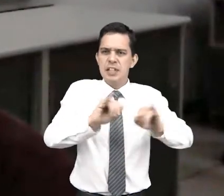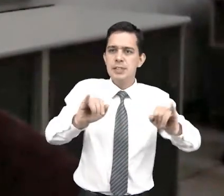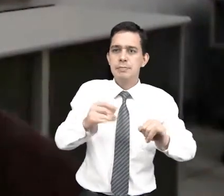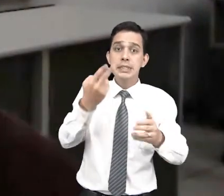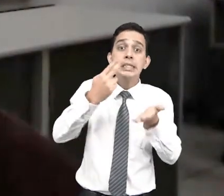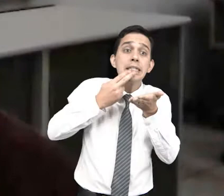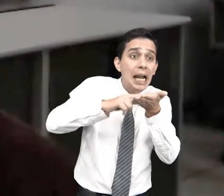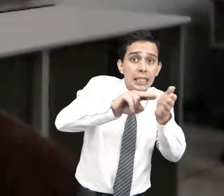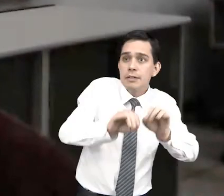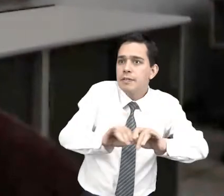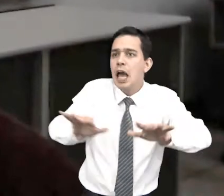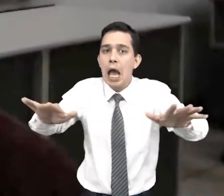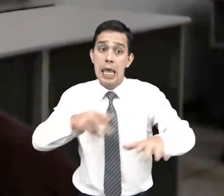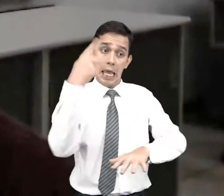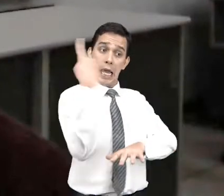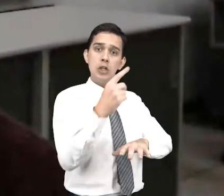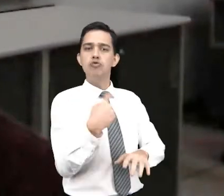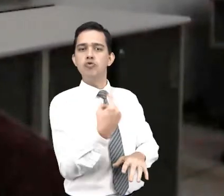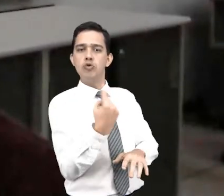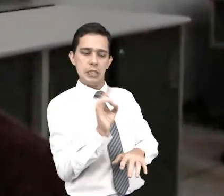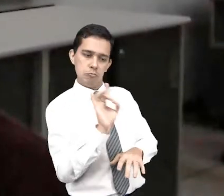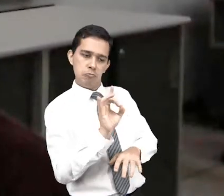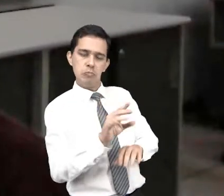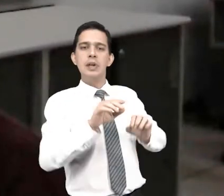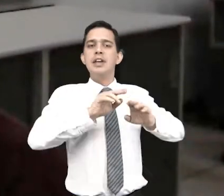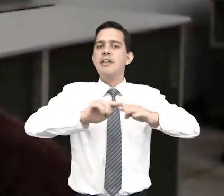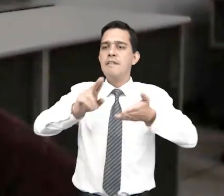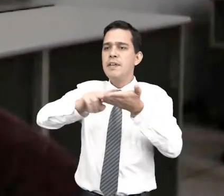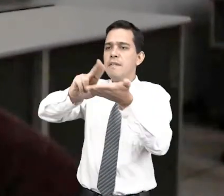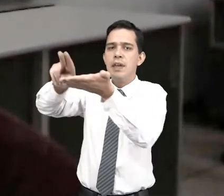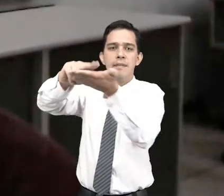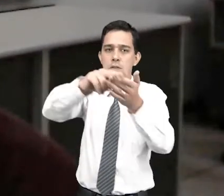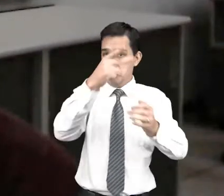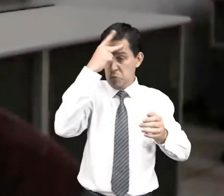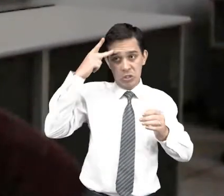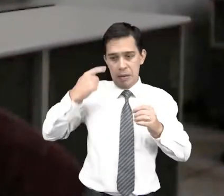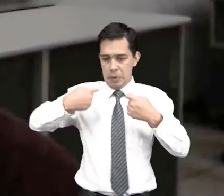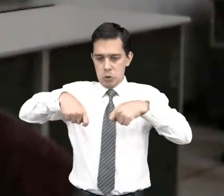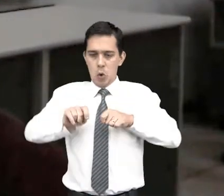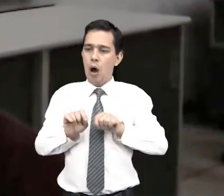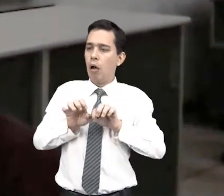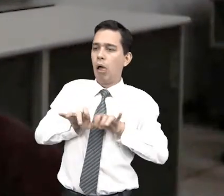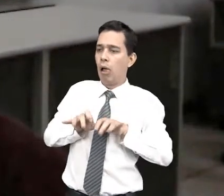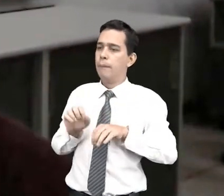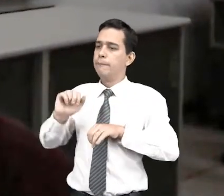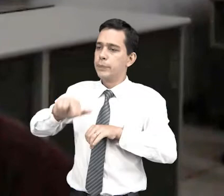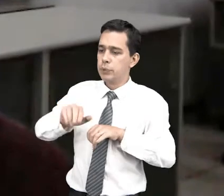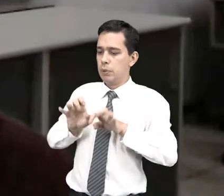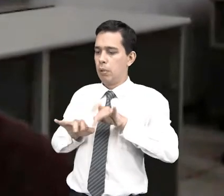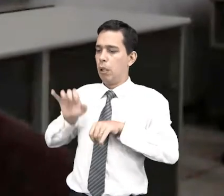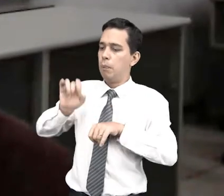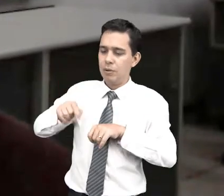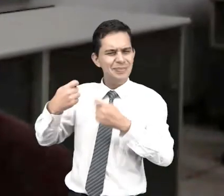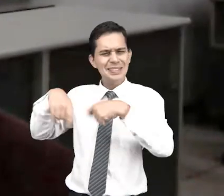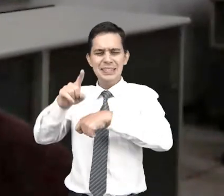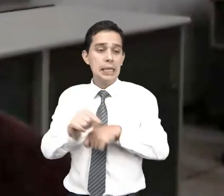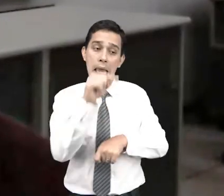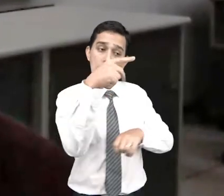do sistema, nosso principal sistema, o PJE, ele já faz toda uma integração de expedir